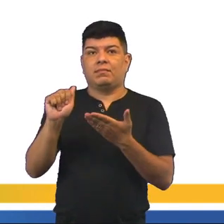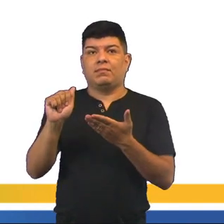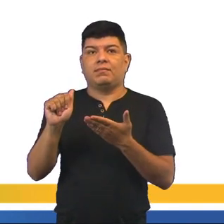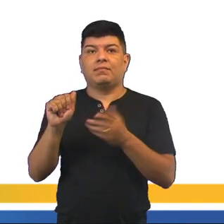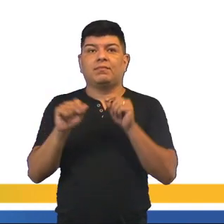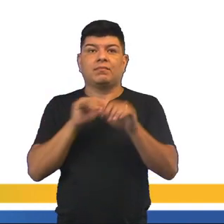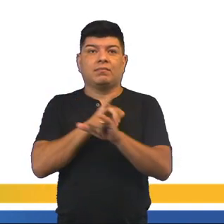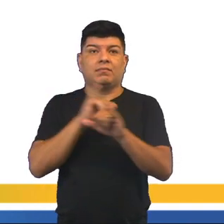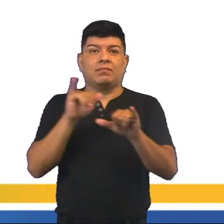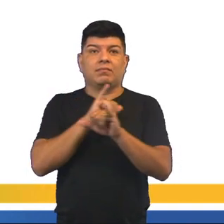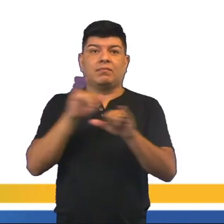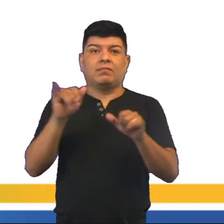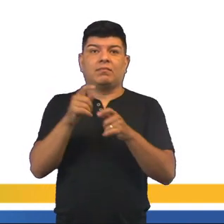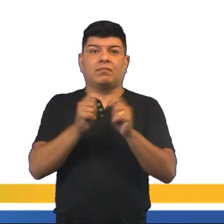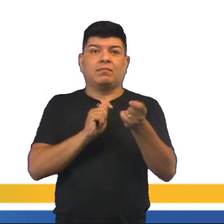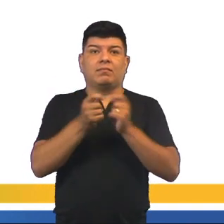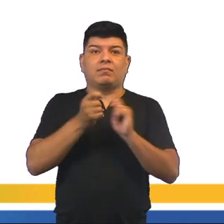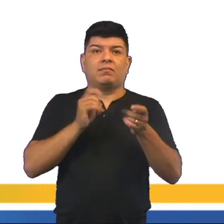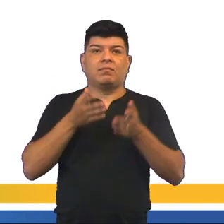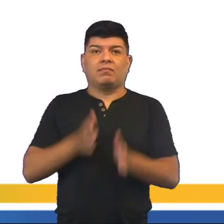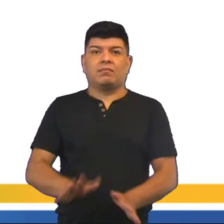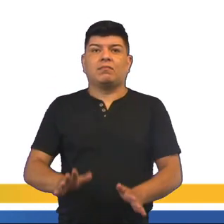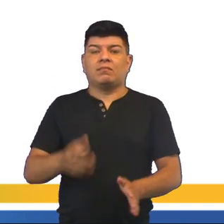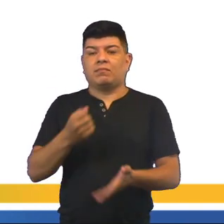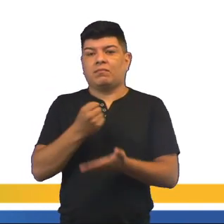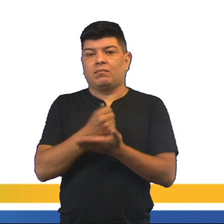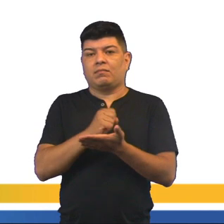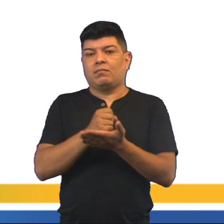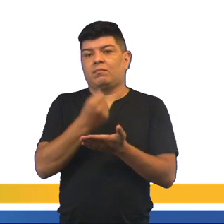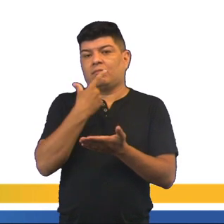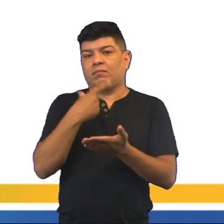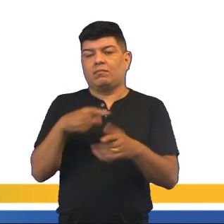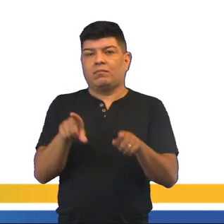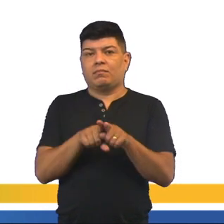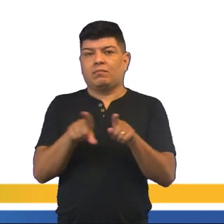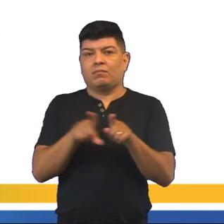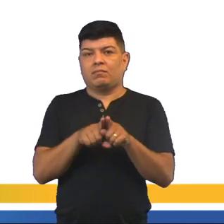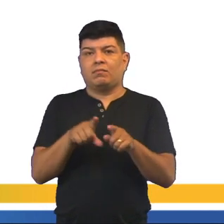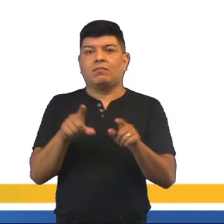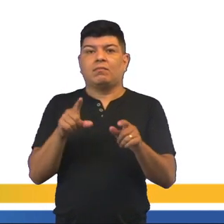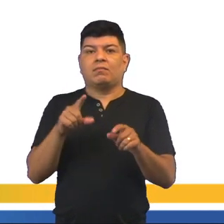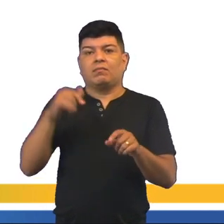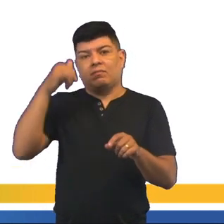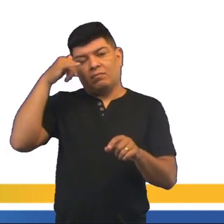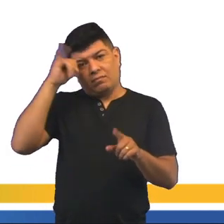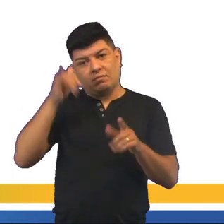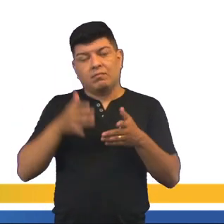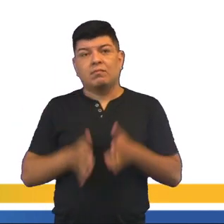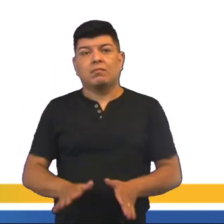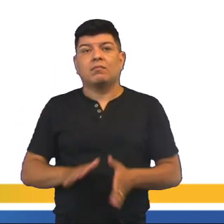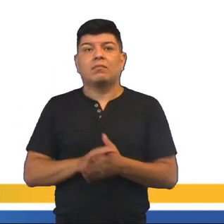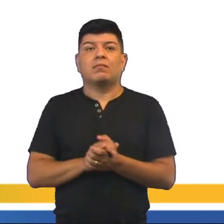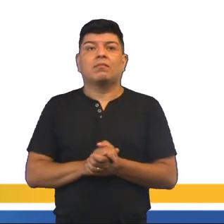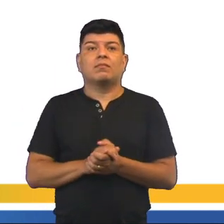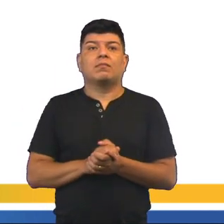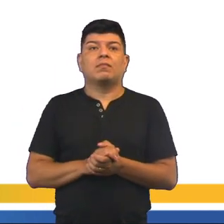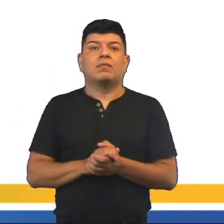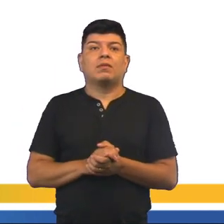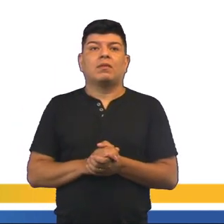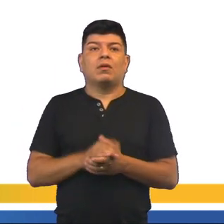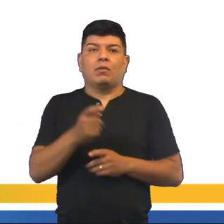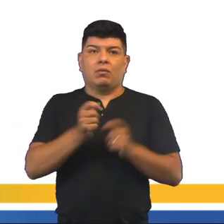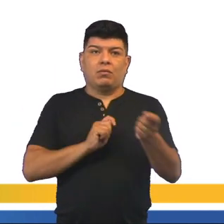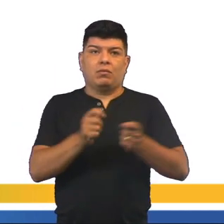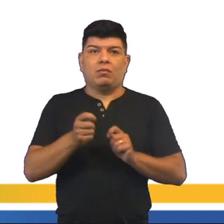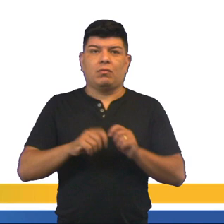a difusão de métodos de controle da natalidade, como medicamentos e acessórios que inibissem natalidade. B, o controle